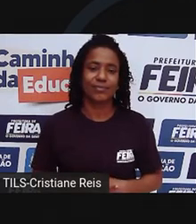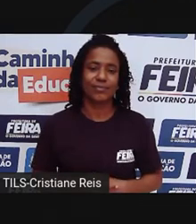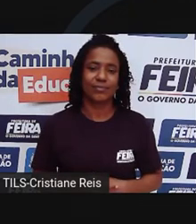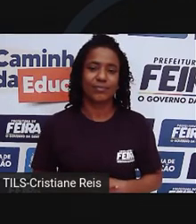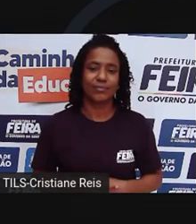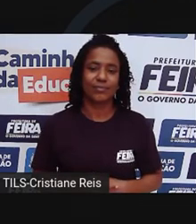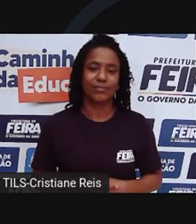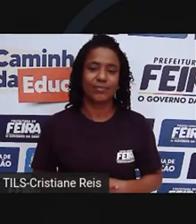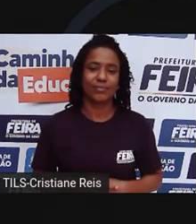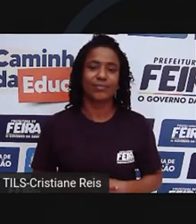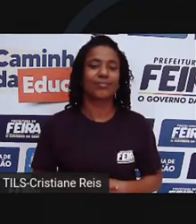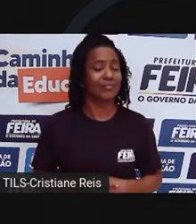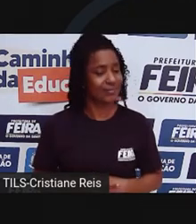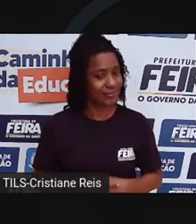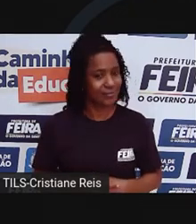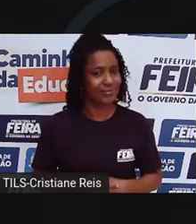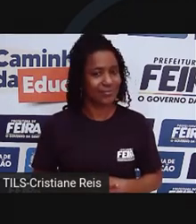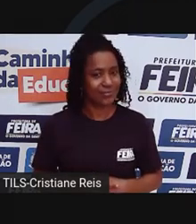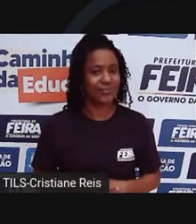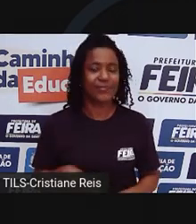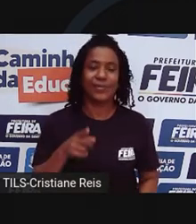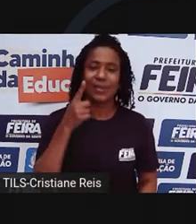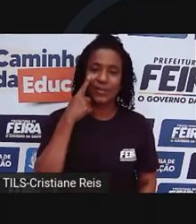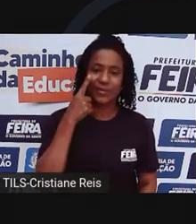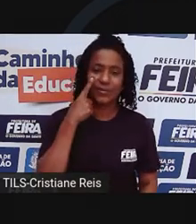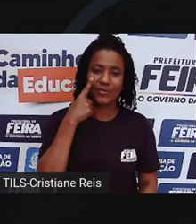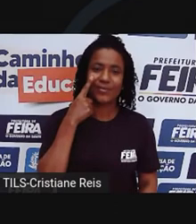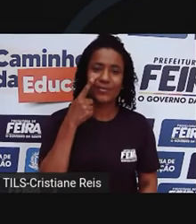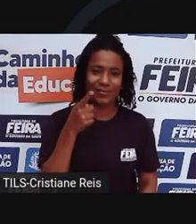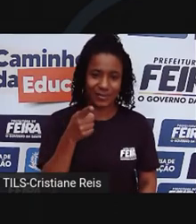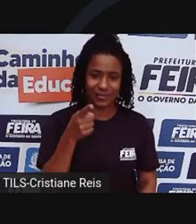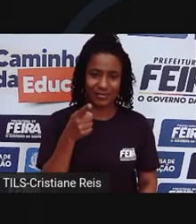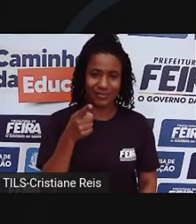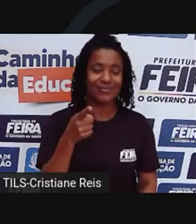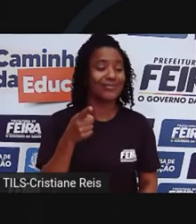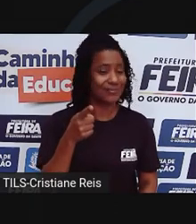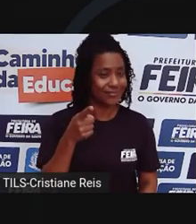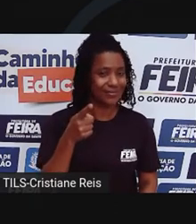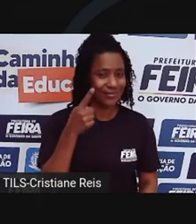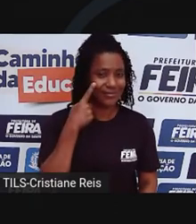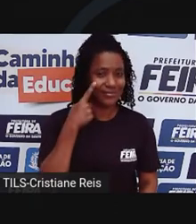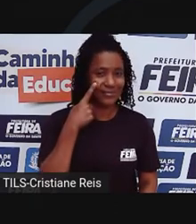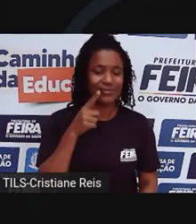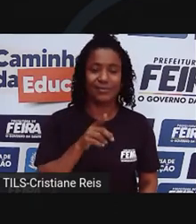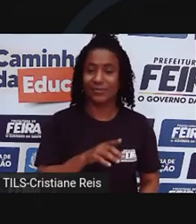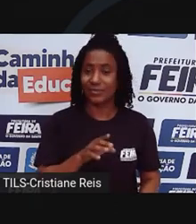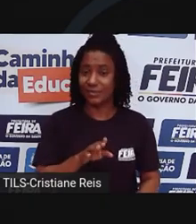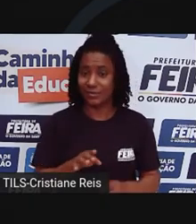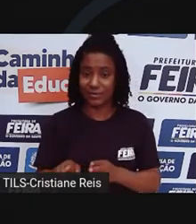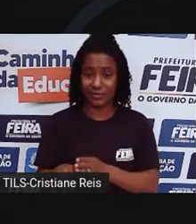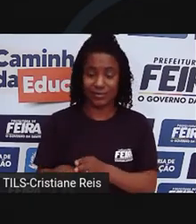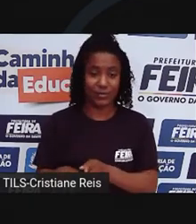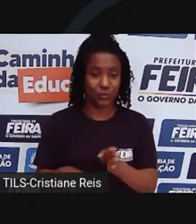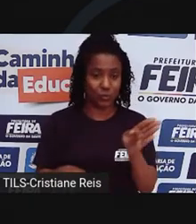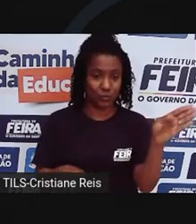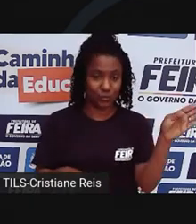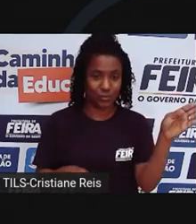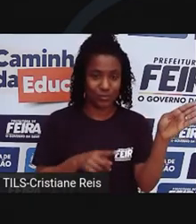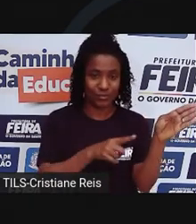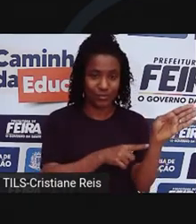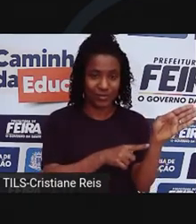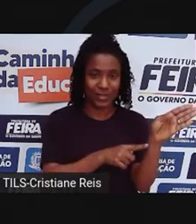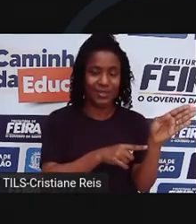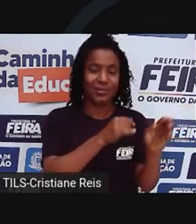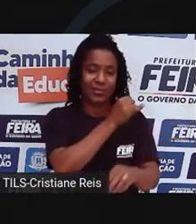Esta outra indica destinos. Nesse exemplo, à direita, estrada que leva para o Rio de Janeiro.